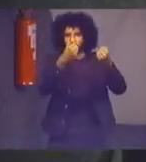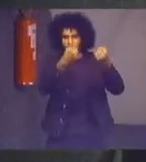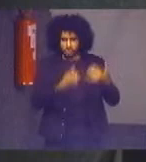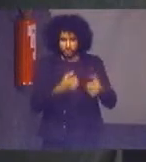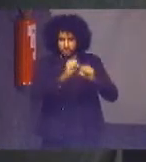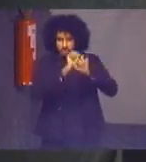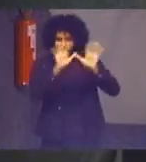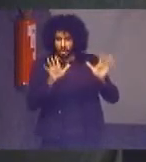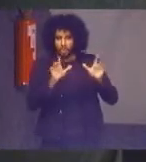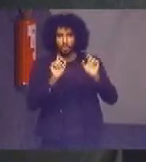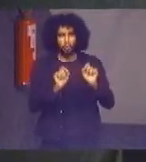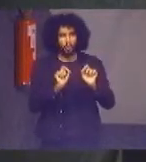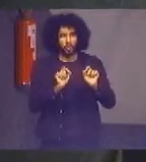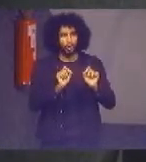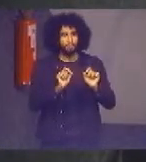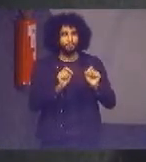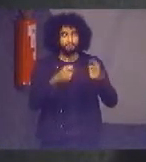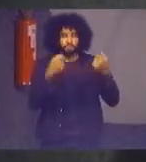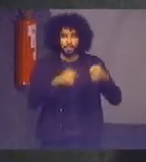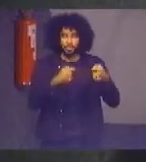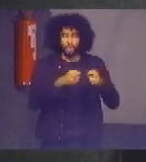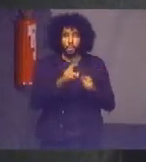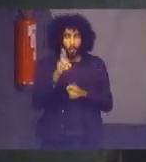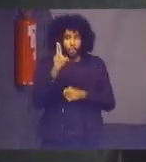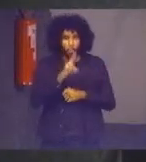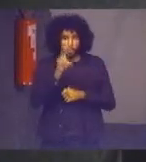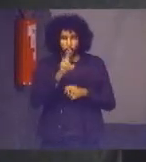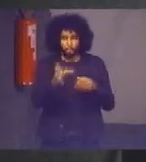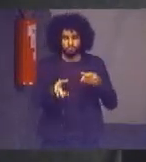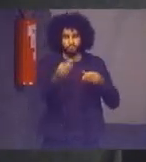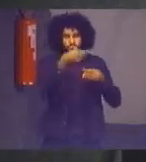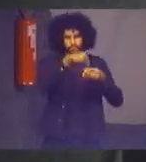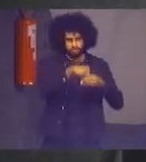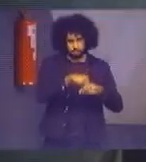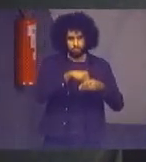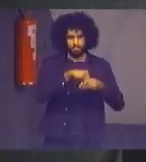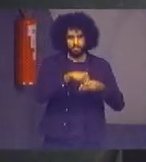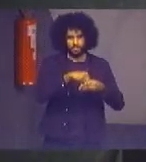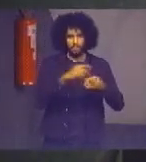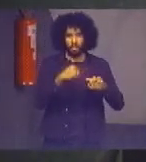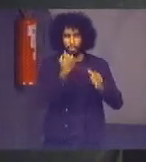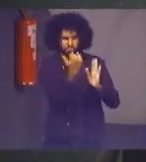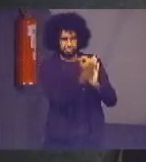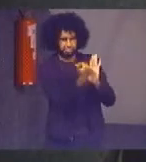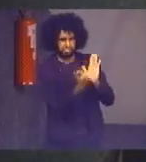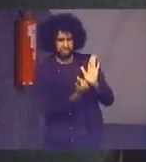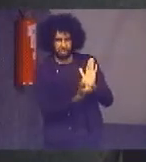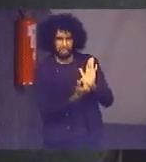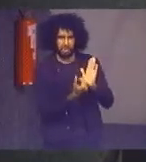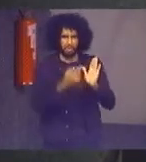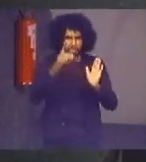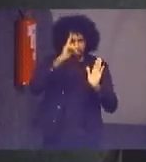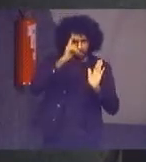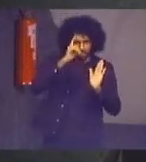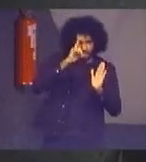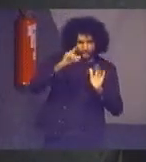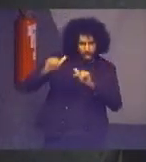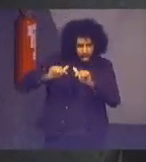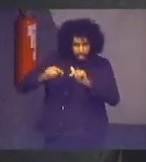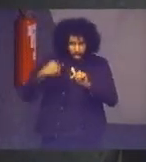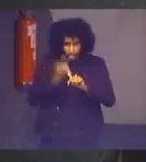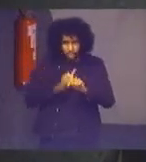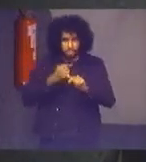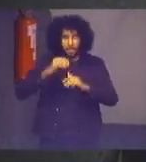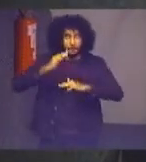faz inadiável incorporarmos a nossa rotina de trabalho práticas